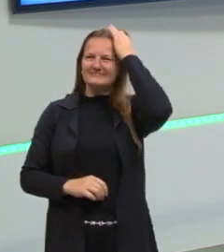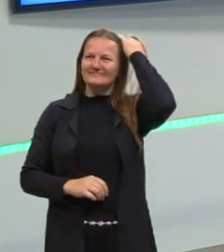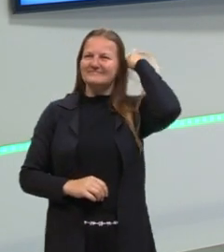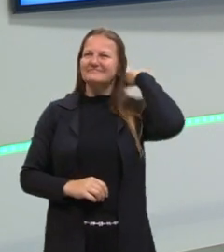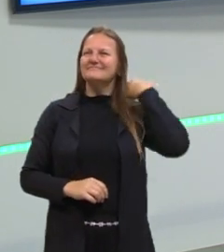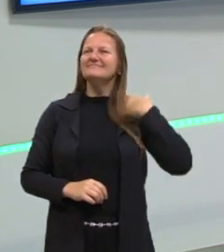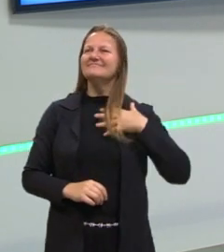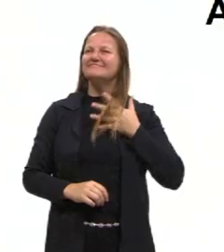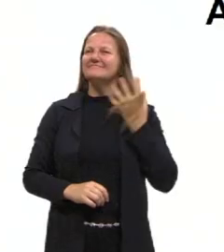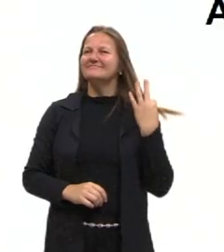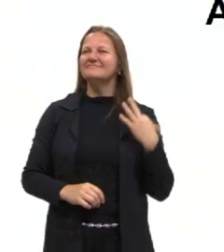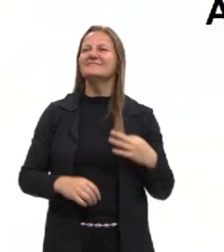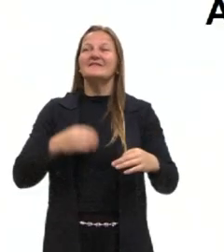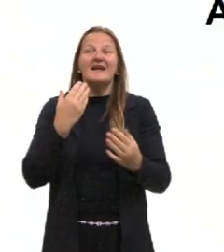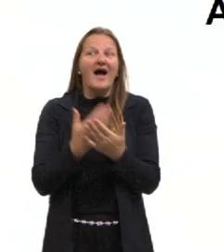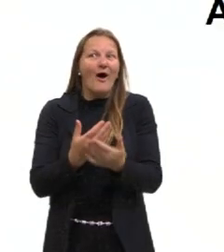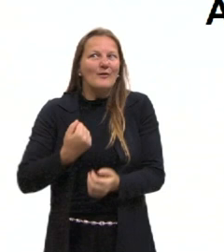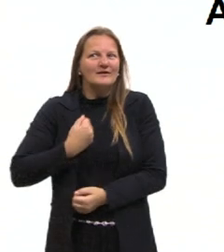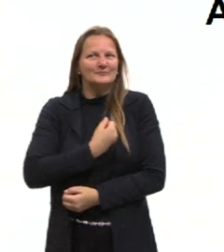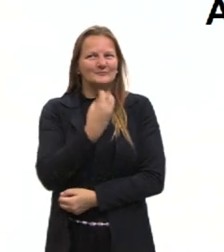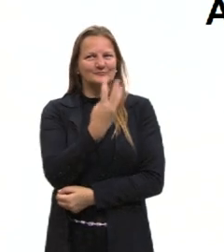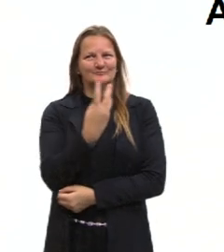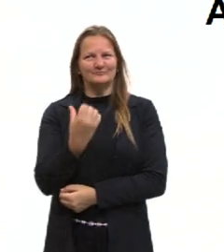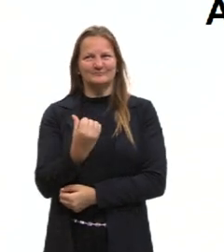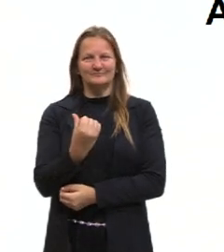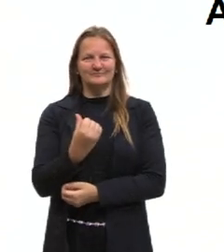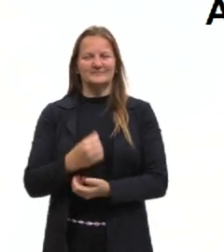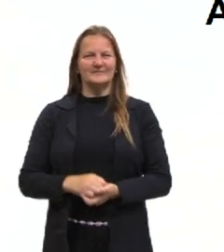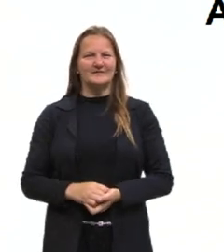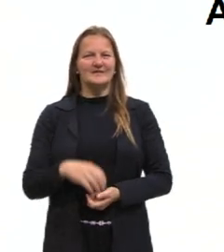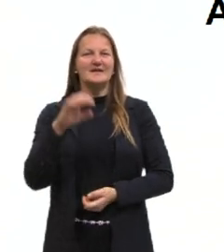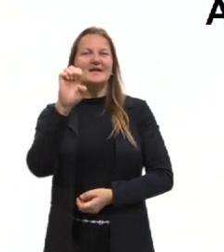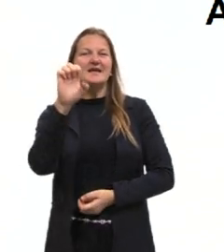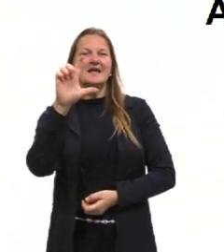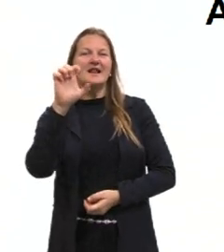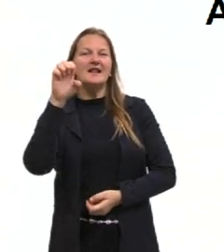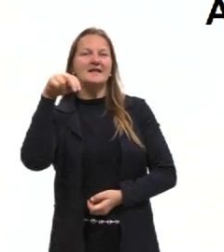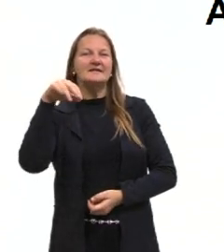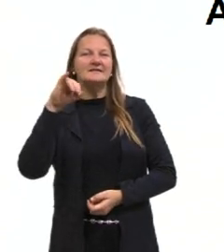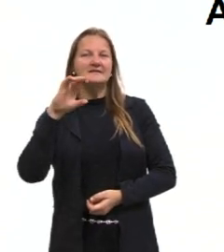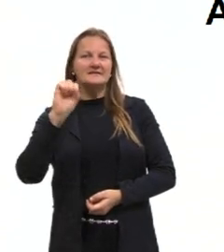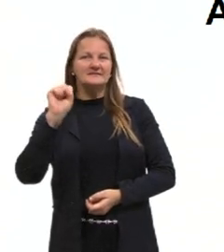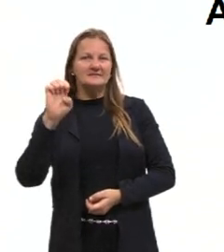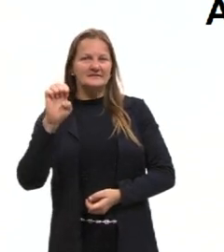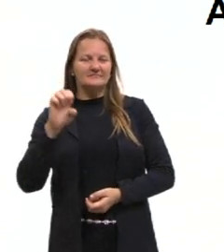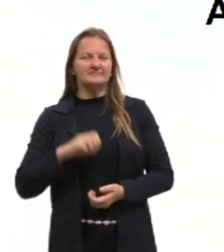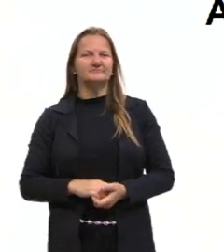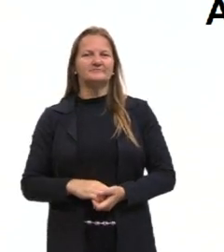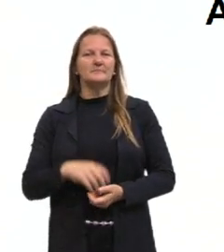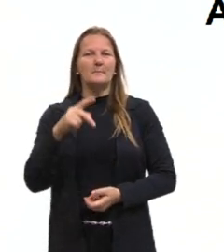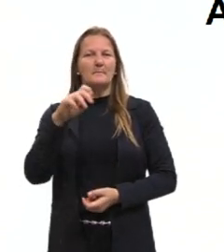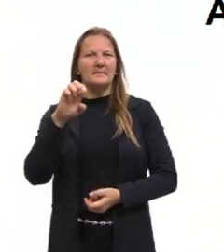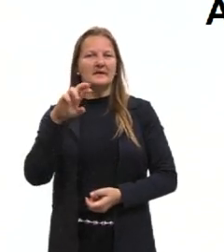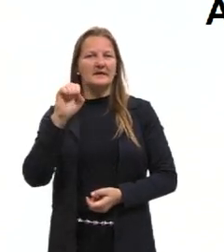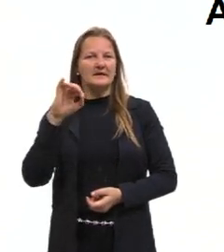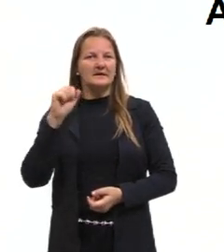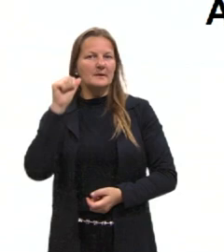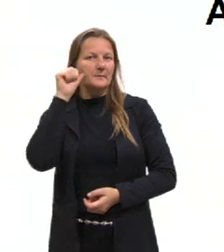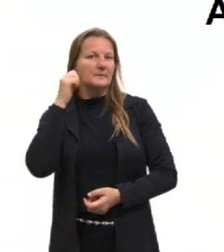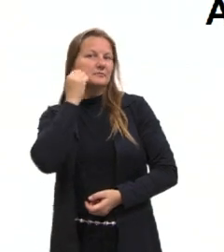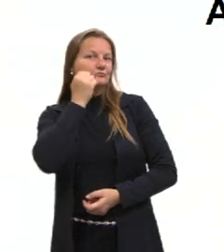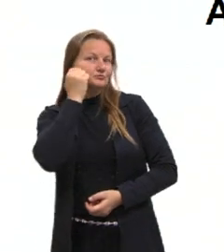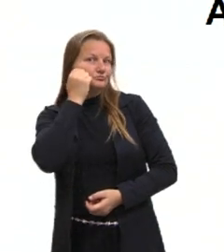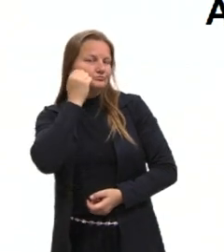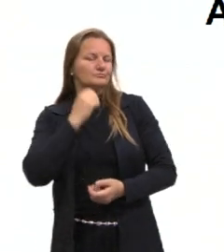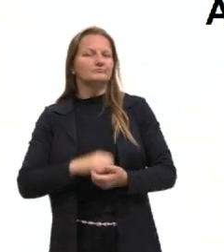aula de número 36, eu me chamo Helenise Pereira, sou uma mulher negra, cabelos